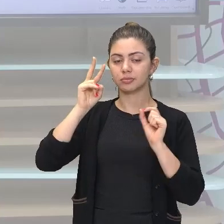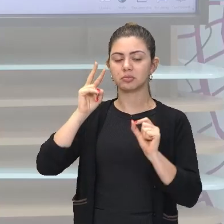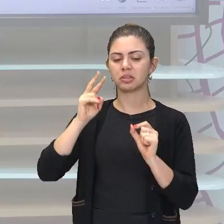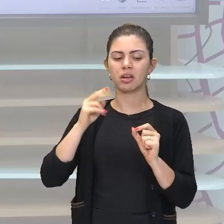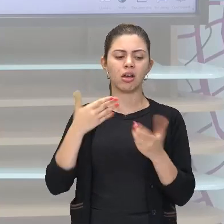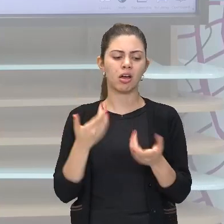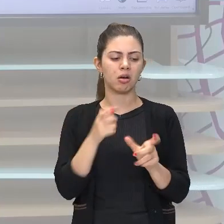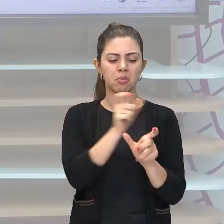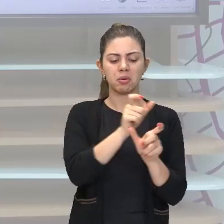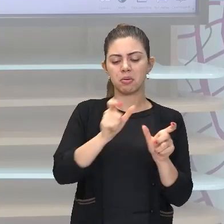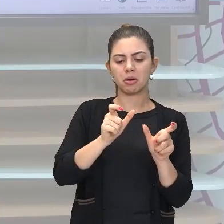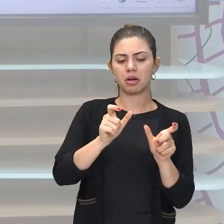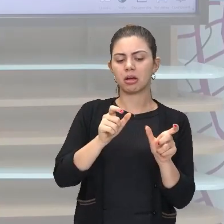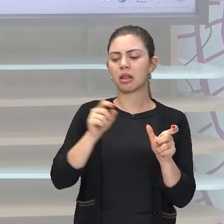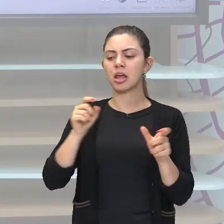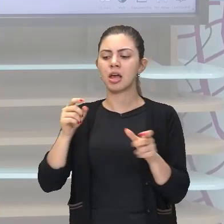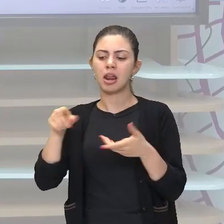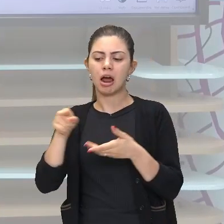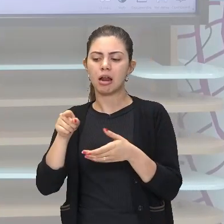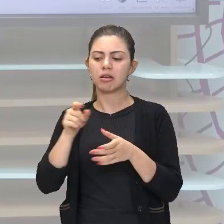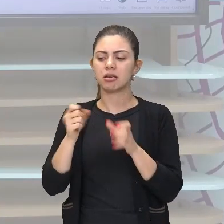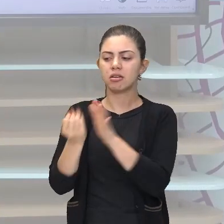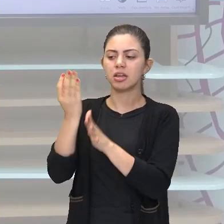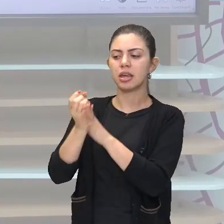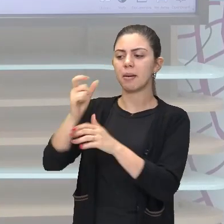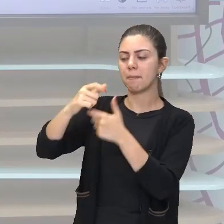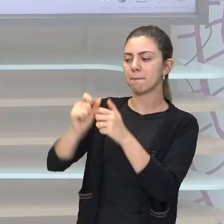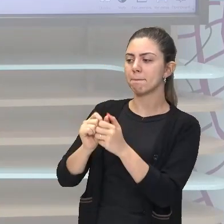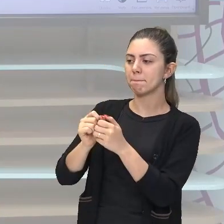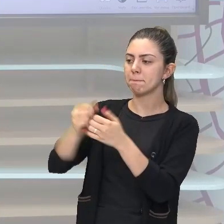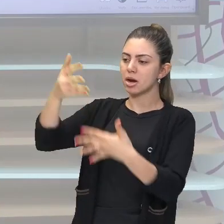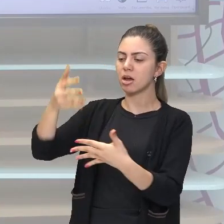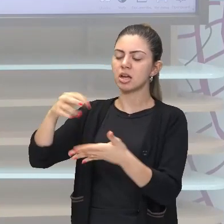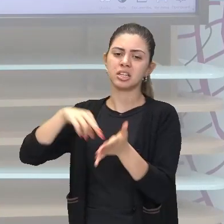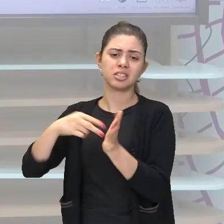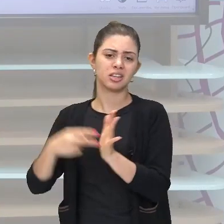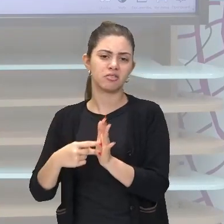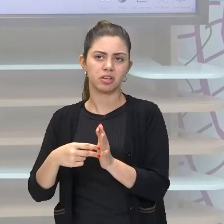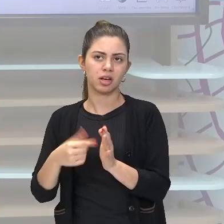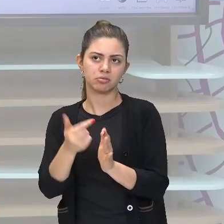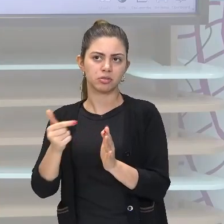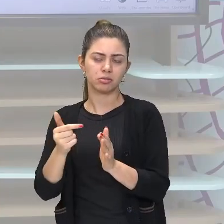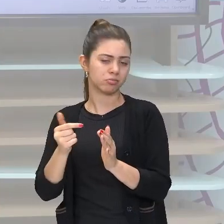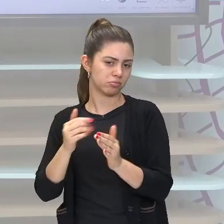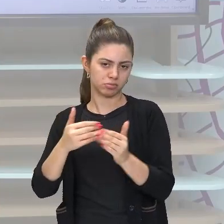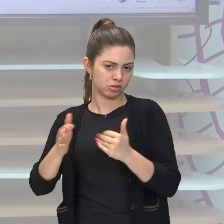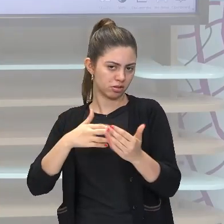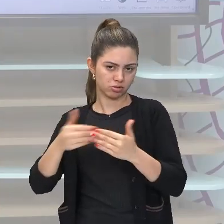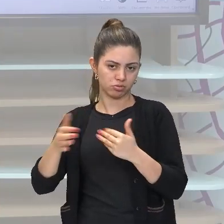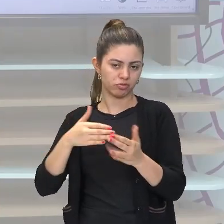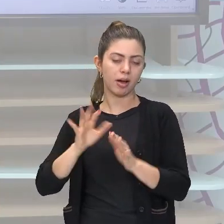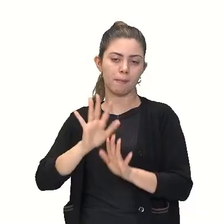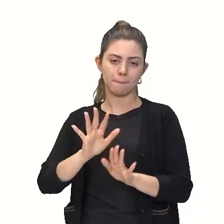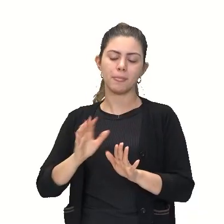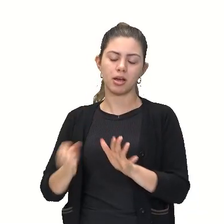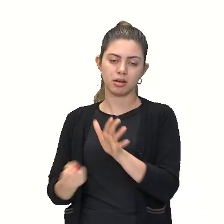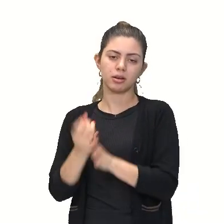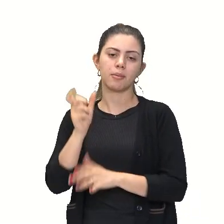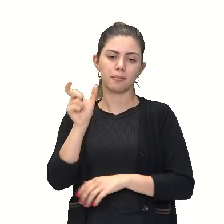interessa se essas palavras têm significado ou não, certo? Então, aqui no nosso caso,